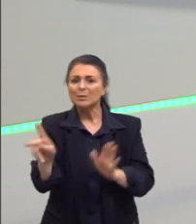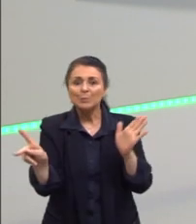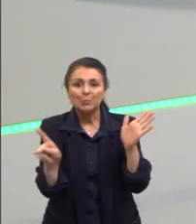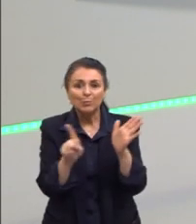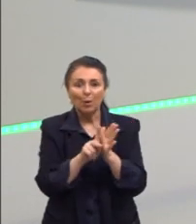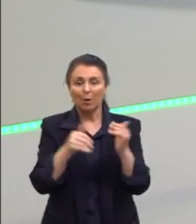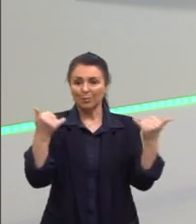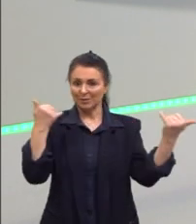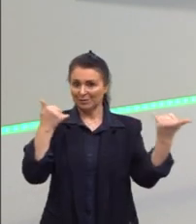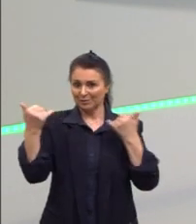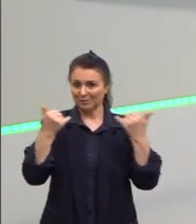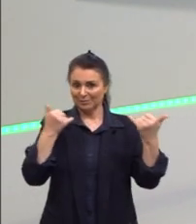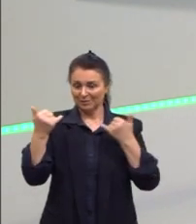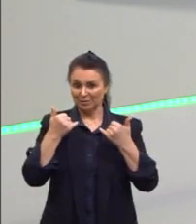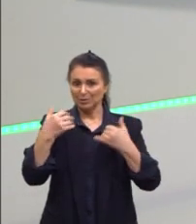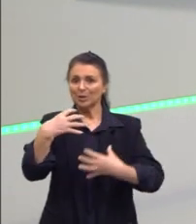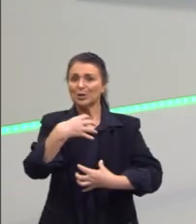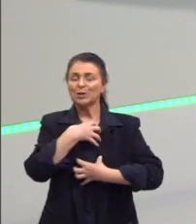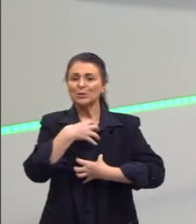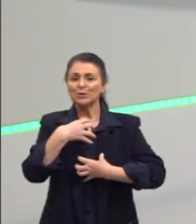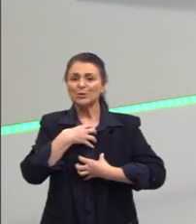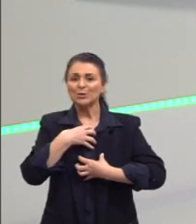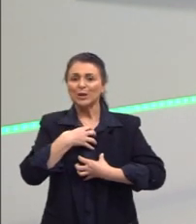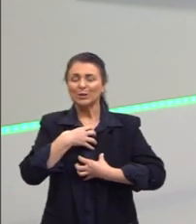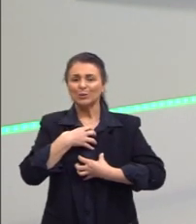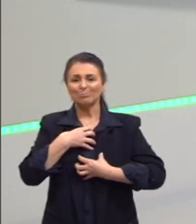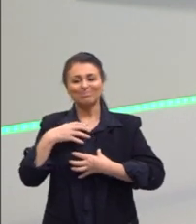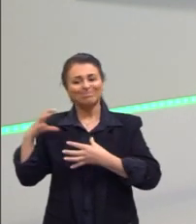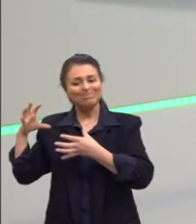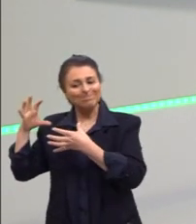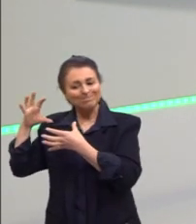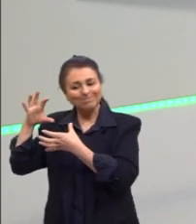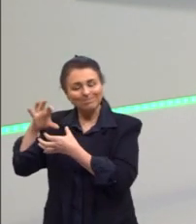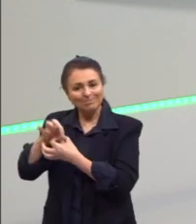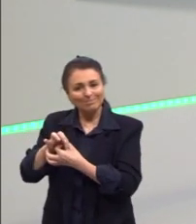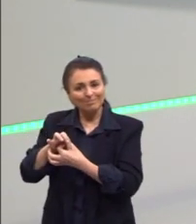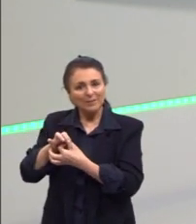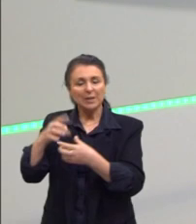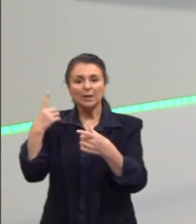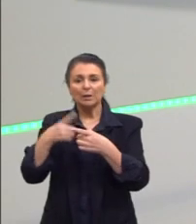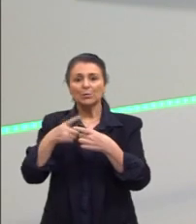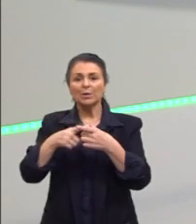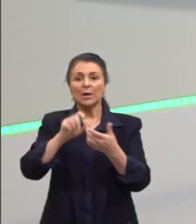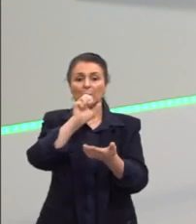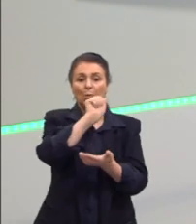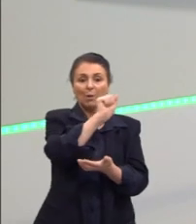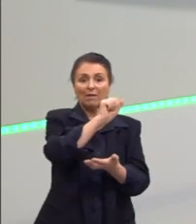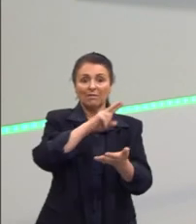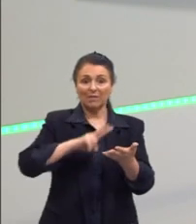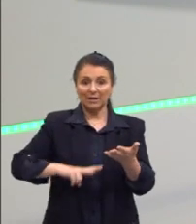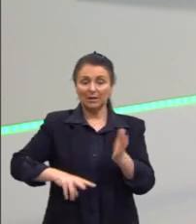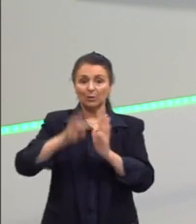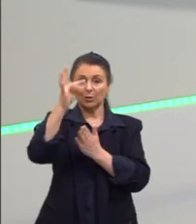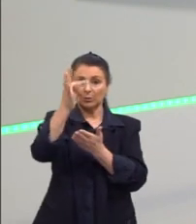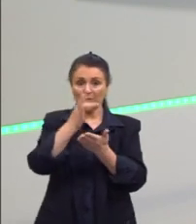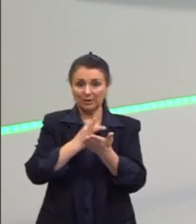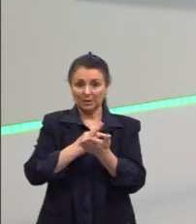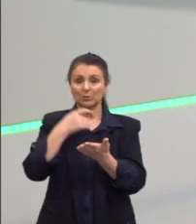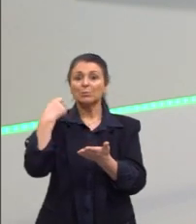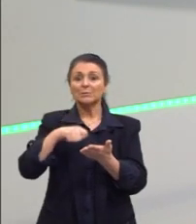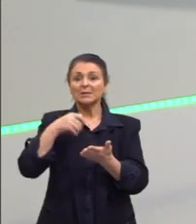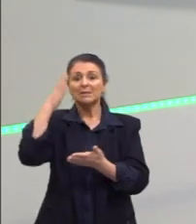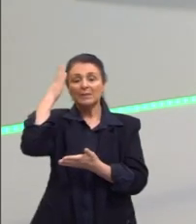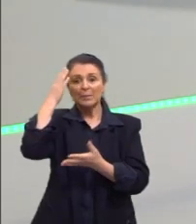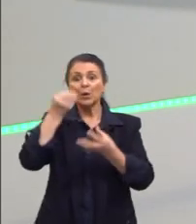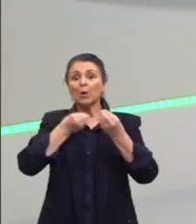informações de maneira coerente. Porque o corretor do teu texto, ele precisa saber